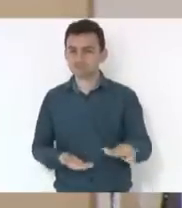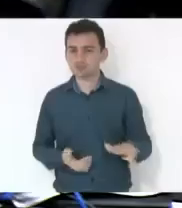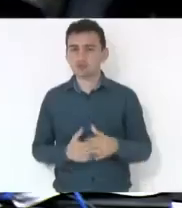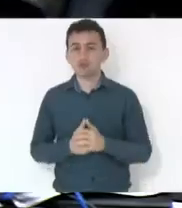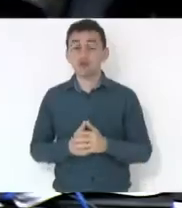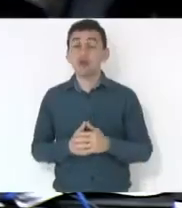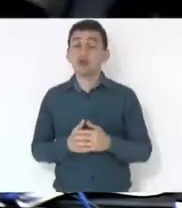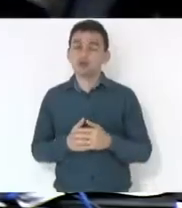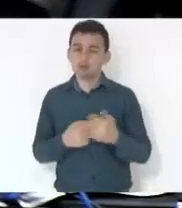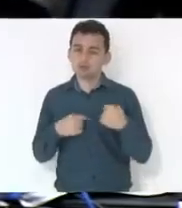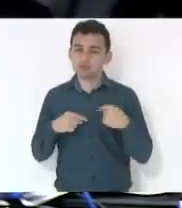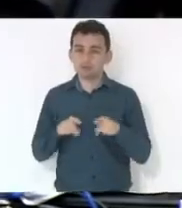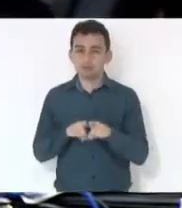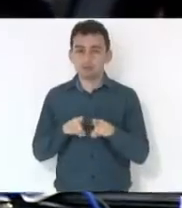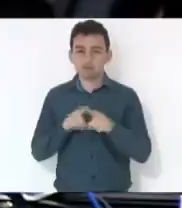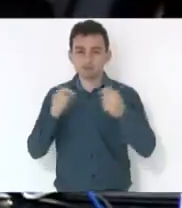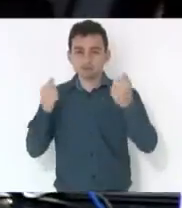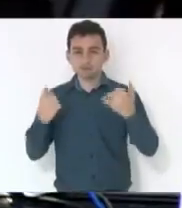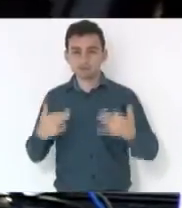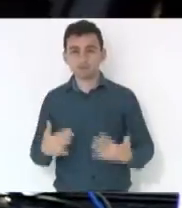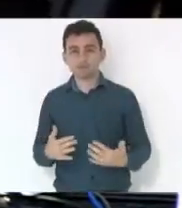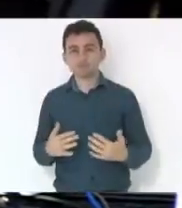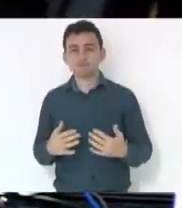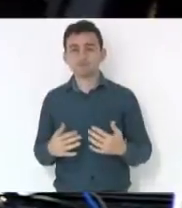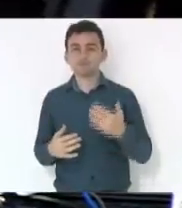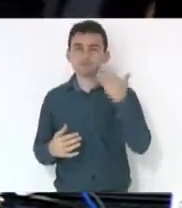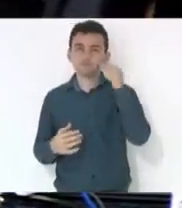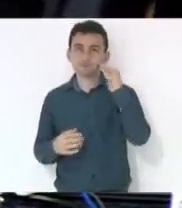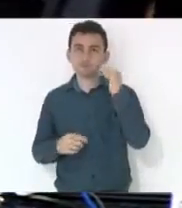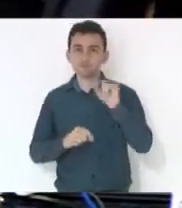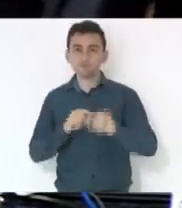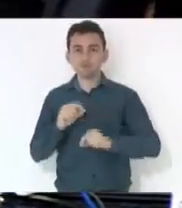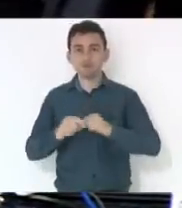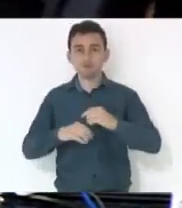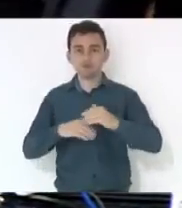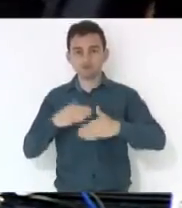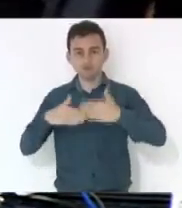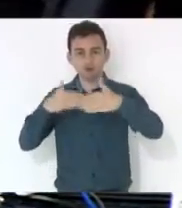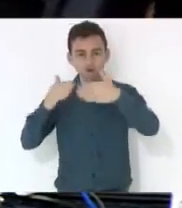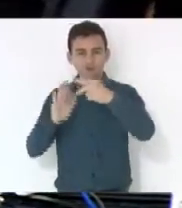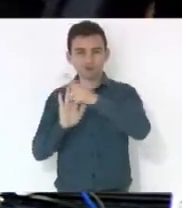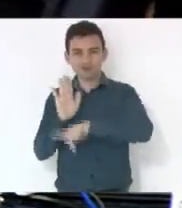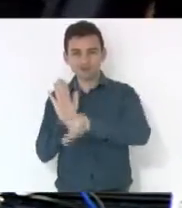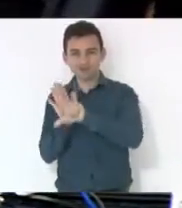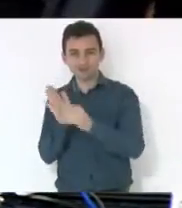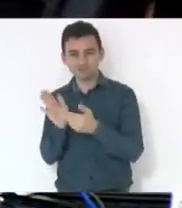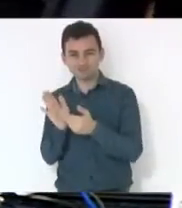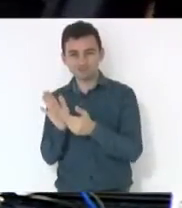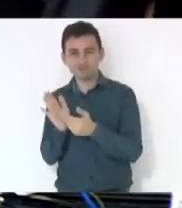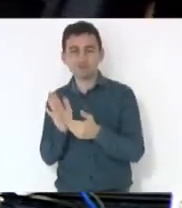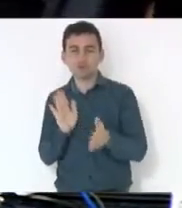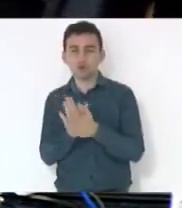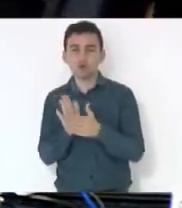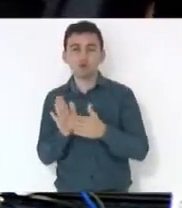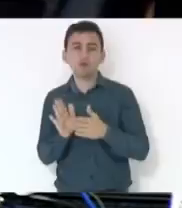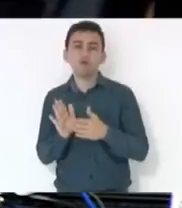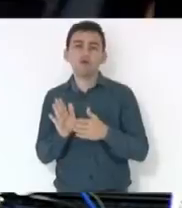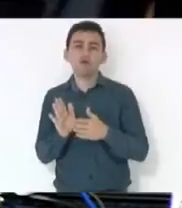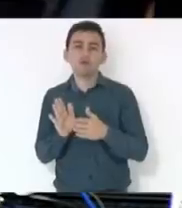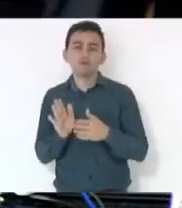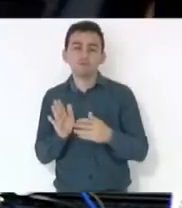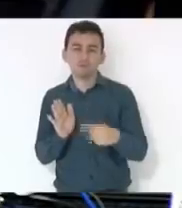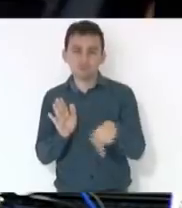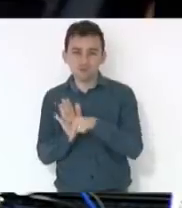o contraponto, a gente entende quando a gente constrói um projeto de lei como este, na verdade, que veio do anseio de uma